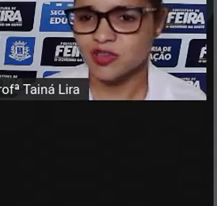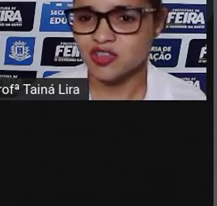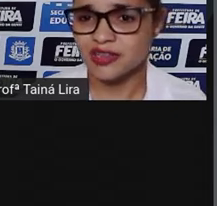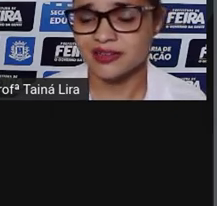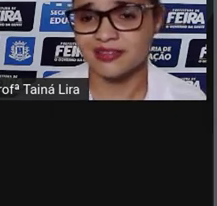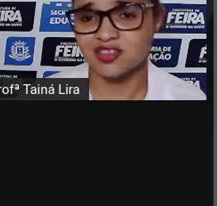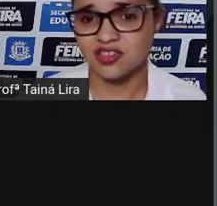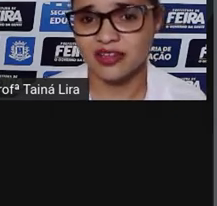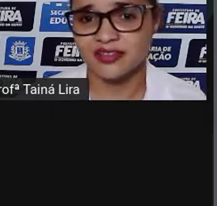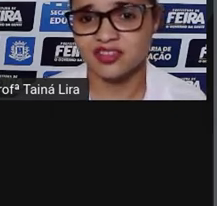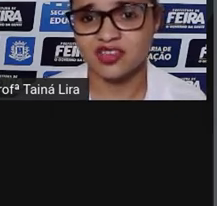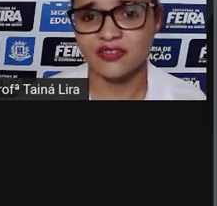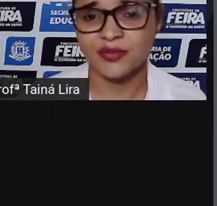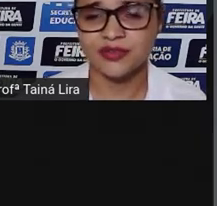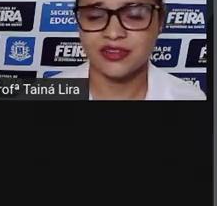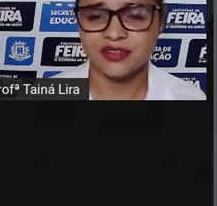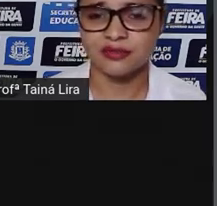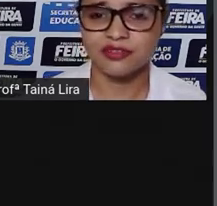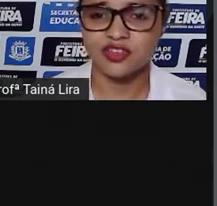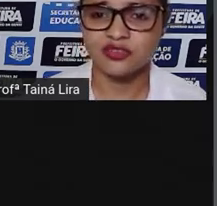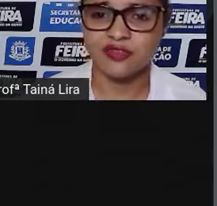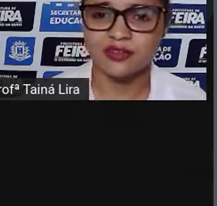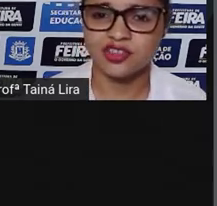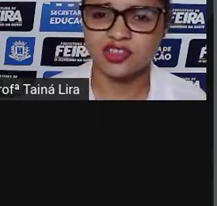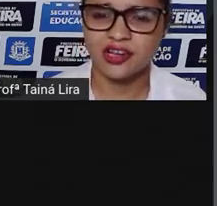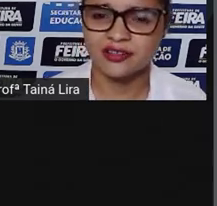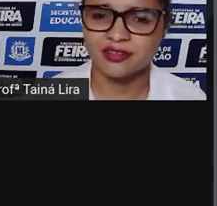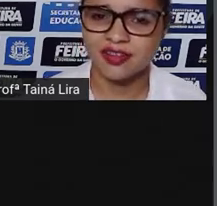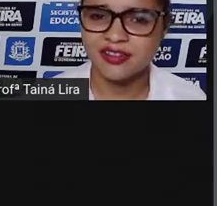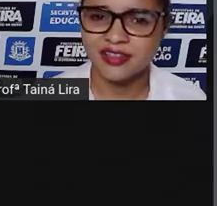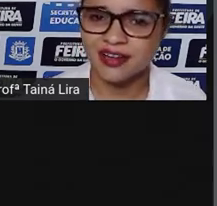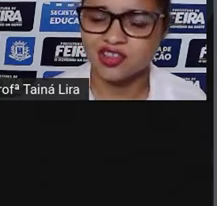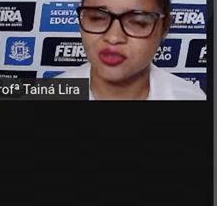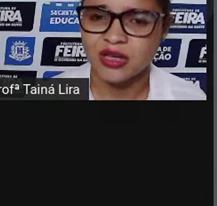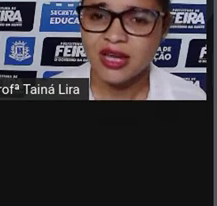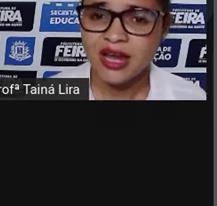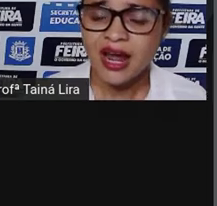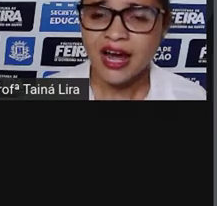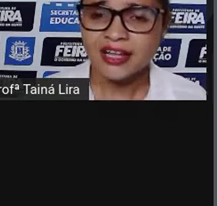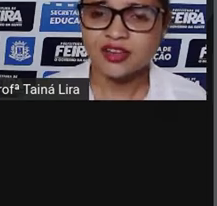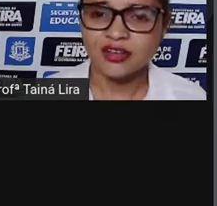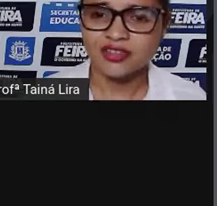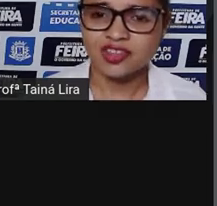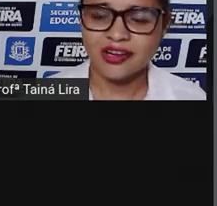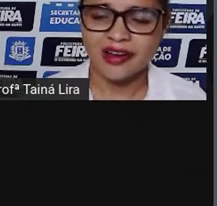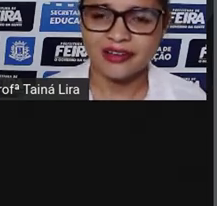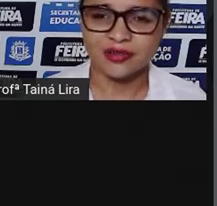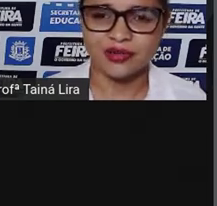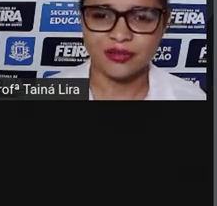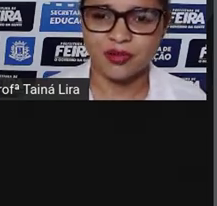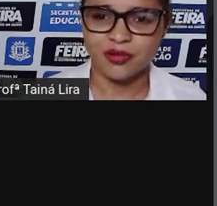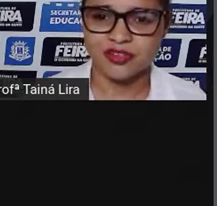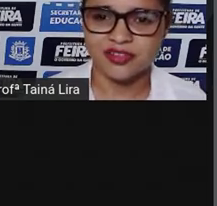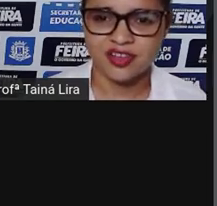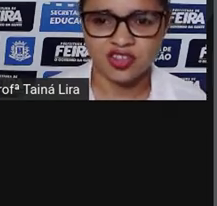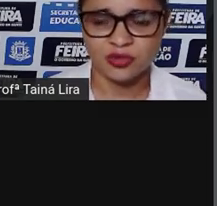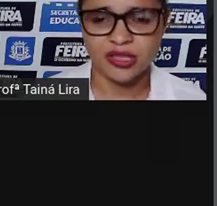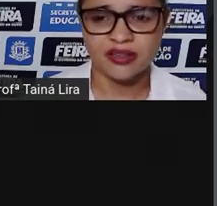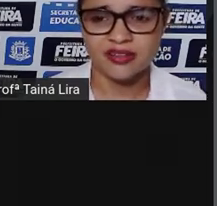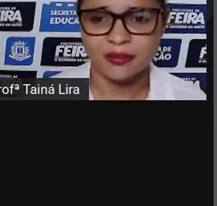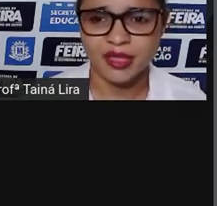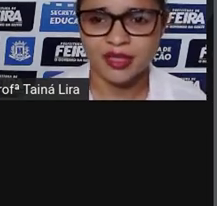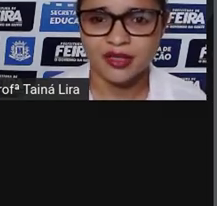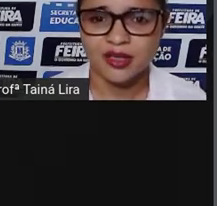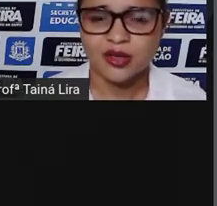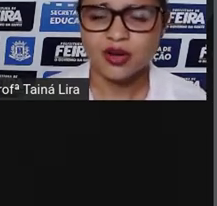justamente naqueles dias, estava acontecendo um festival de teatro da cidade. Adoro teatro, animou-se Serginho